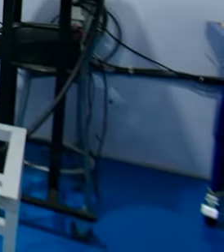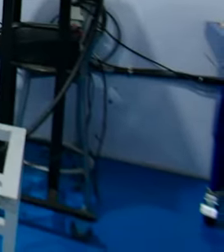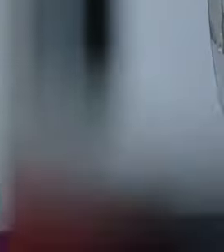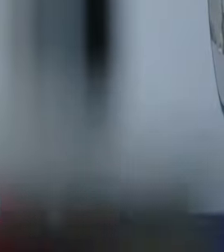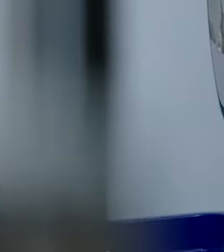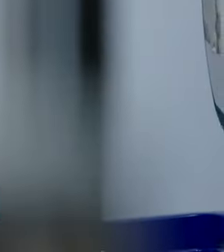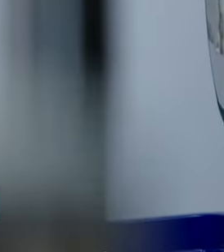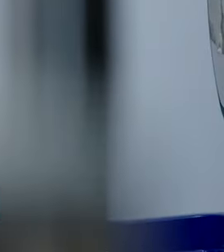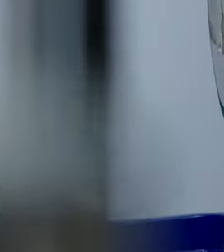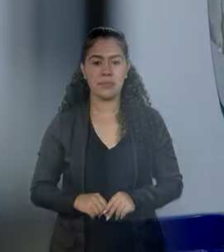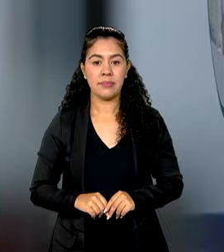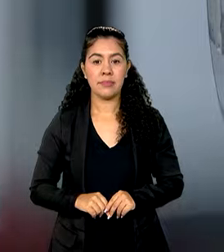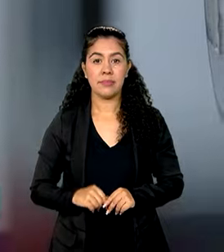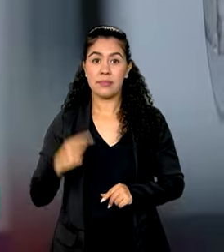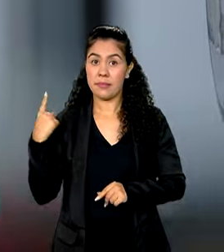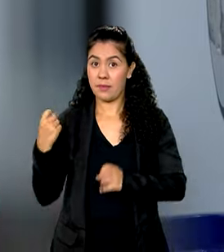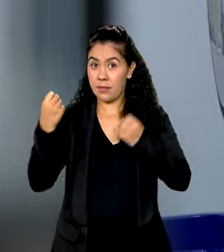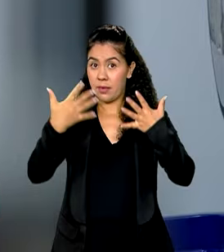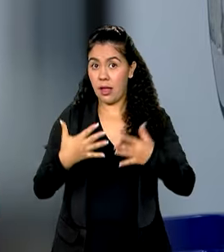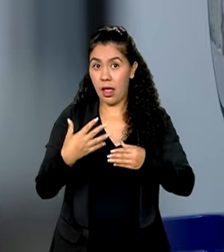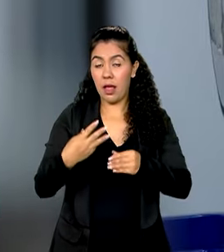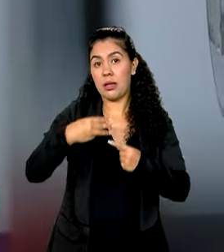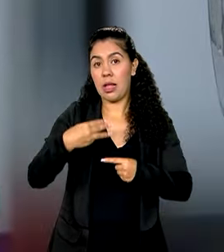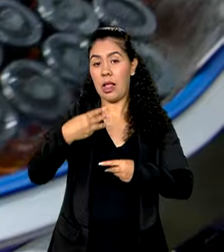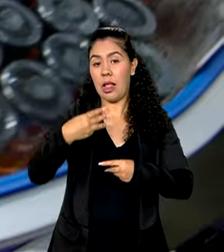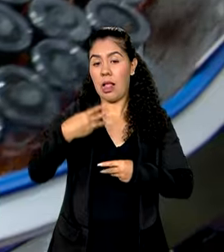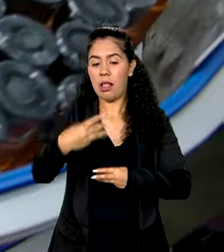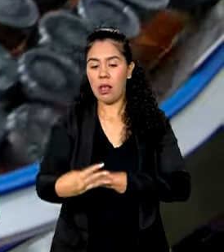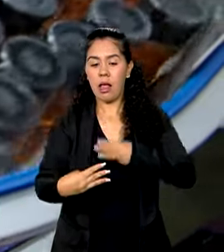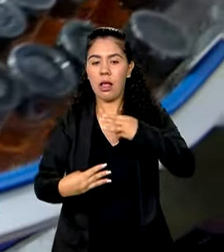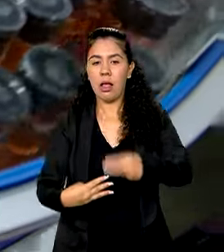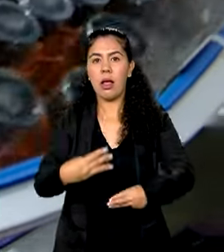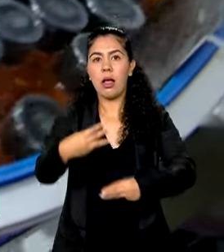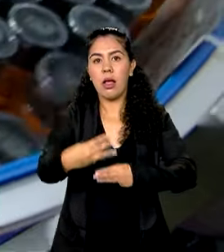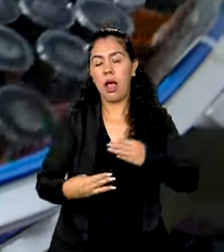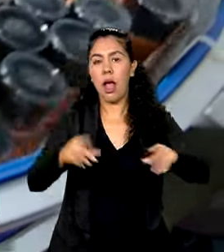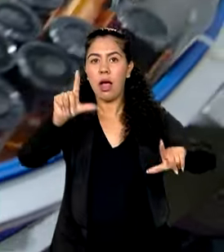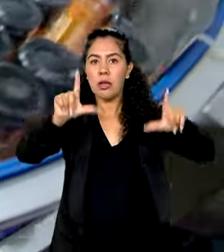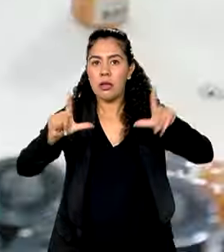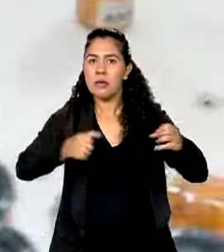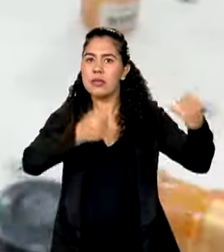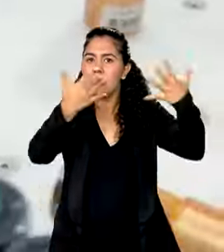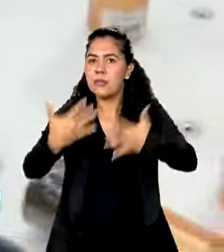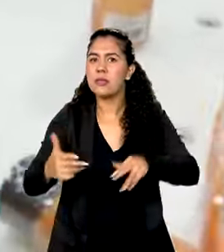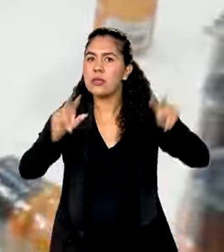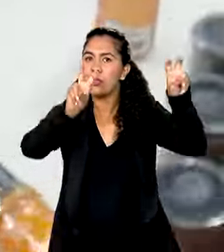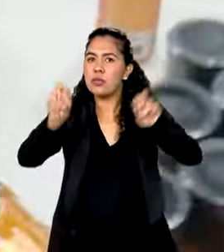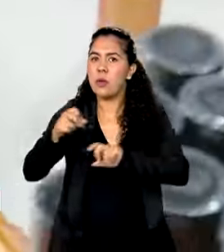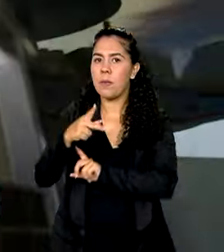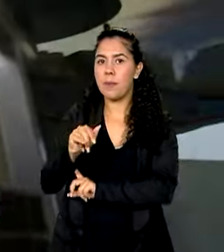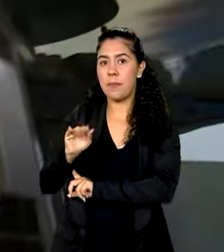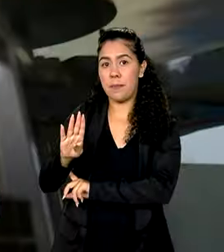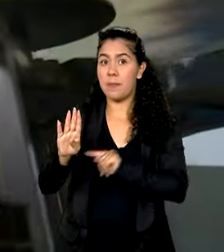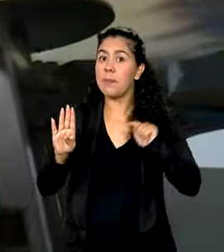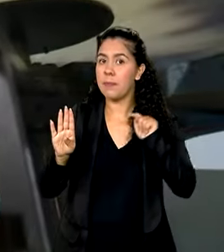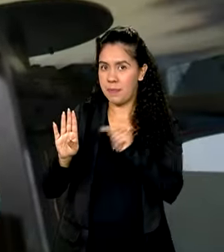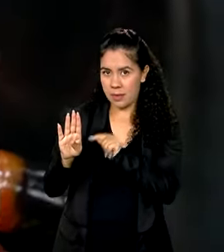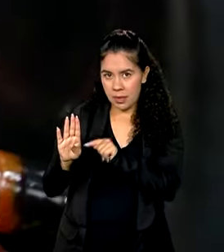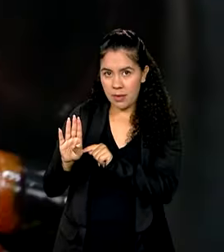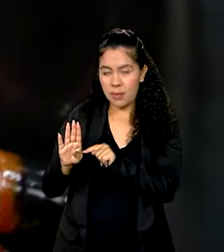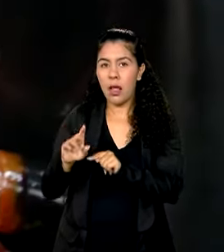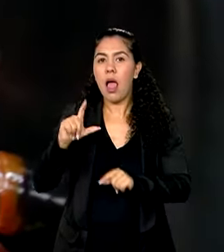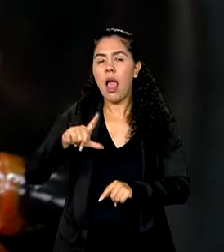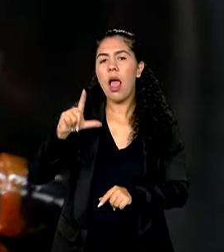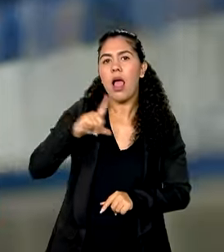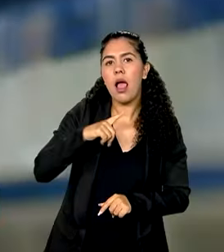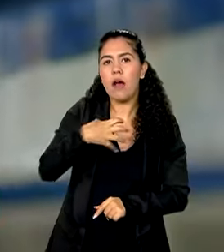De três em três meses, a imprensa fala mais intensivamente sobre produto interno bruto, porque essa é a frequência com a qual o PIB